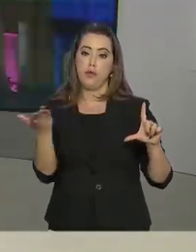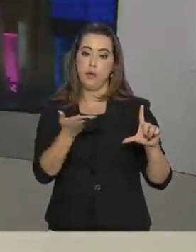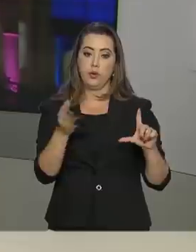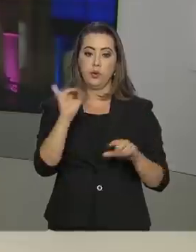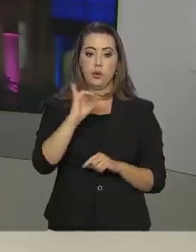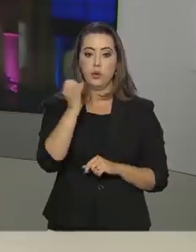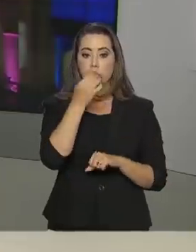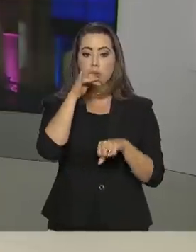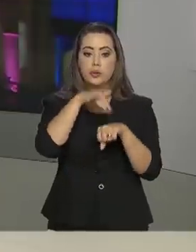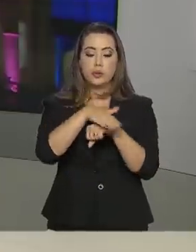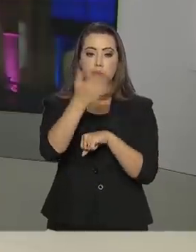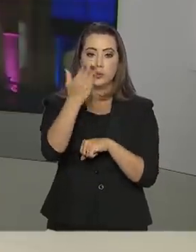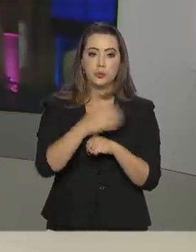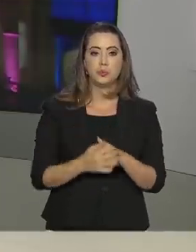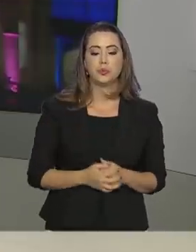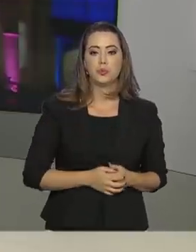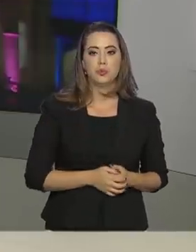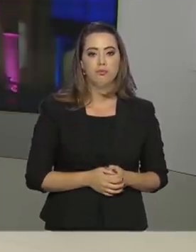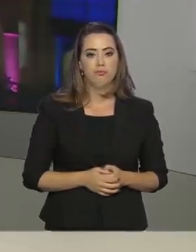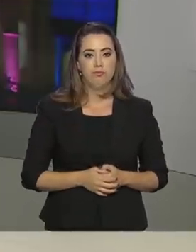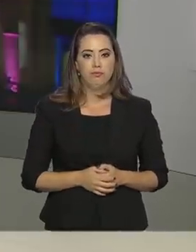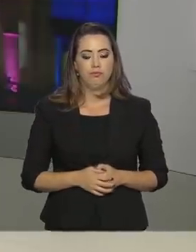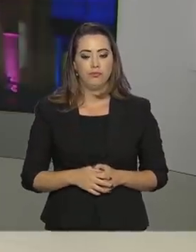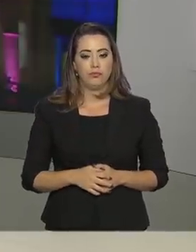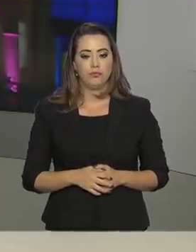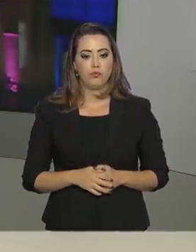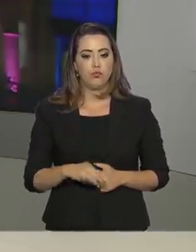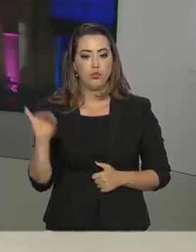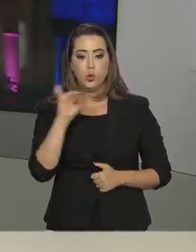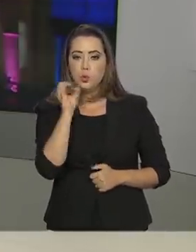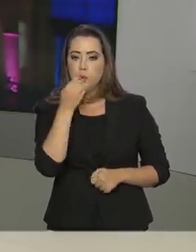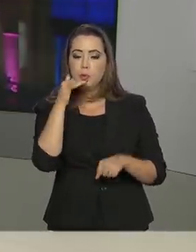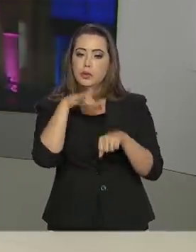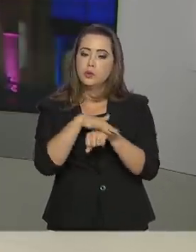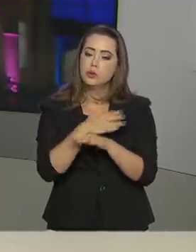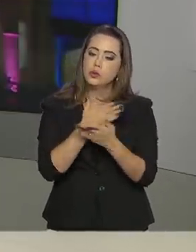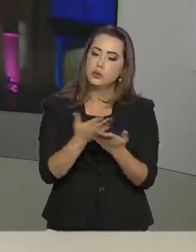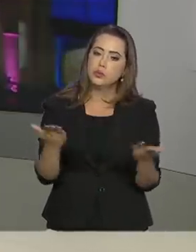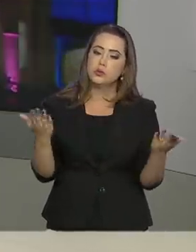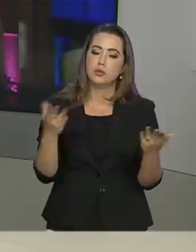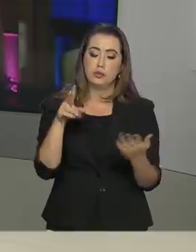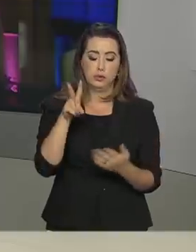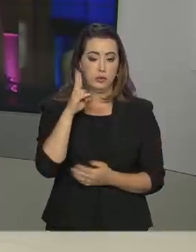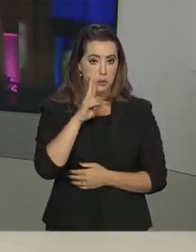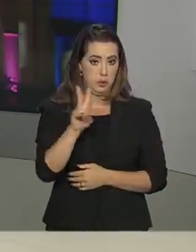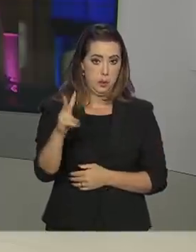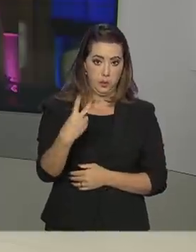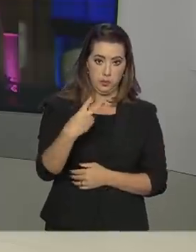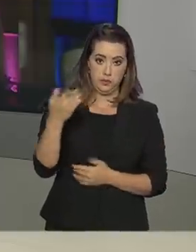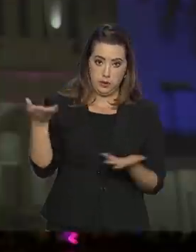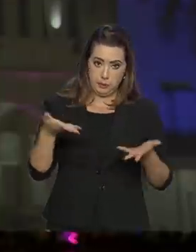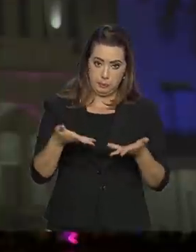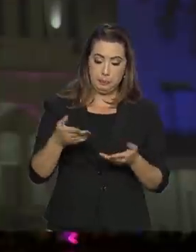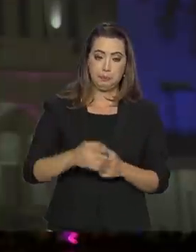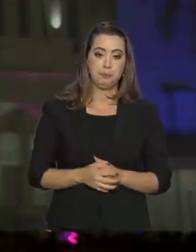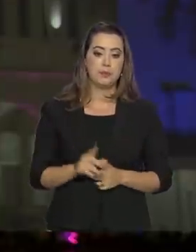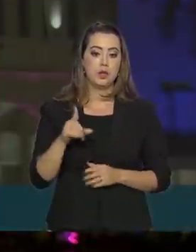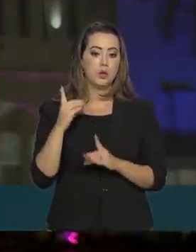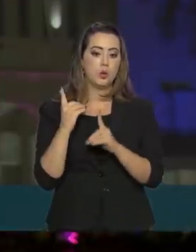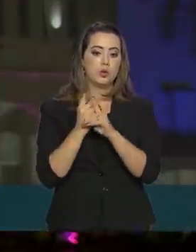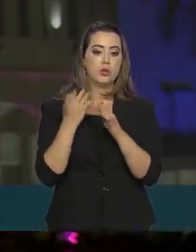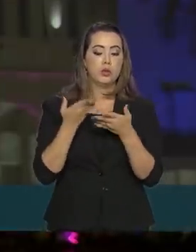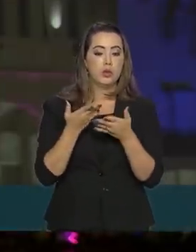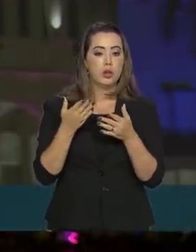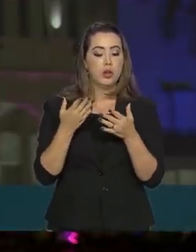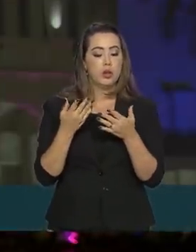Daniel. Boa noite para você. Boa noite, Roberto. Boa noite também a você que está nos assistindo. Esse encontro aconteceu aqui no